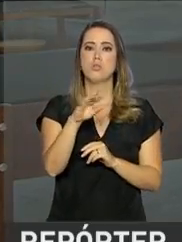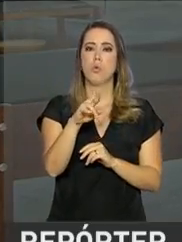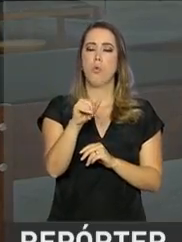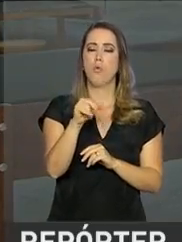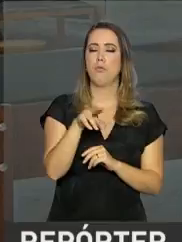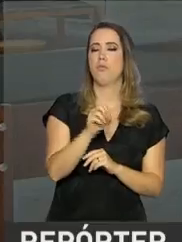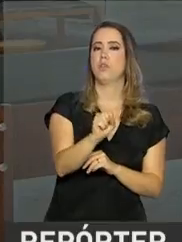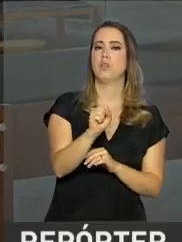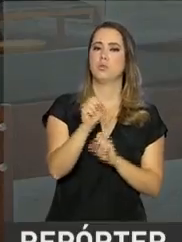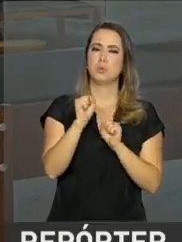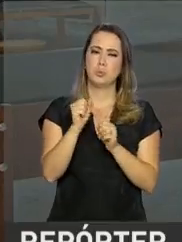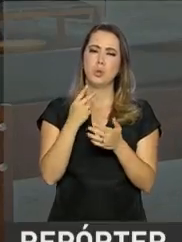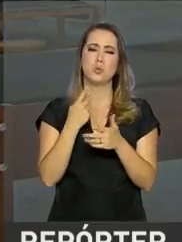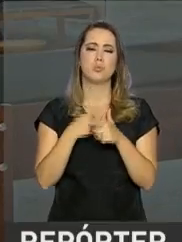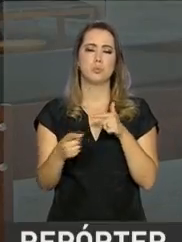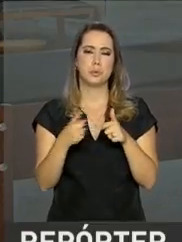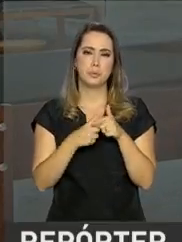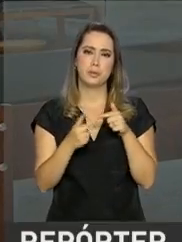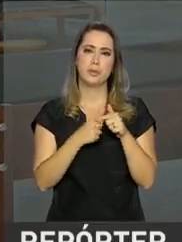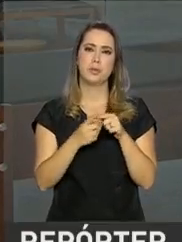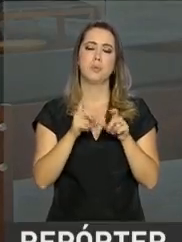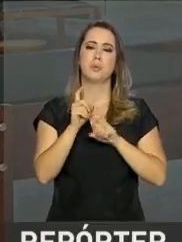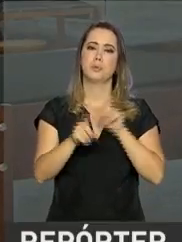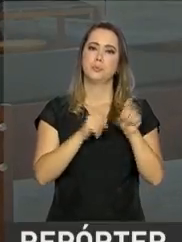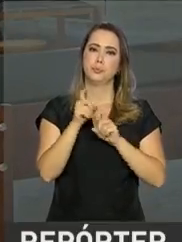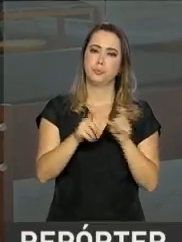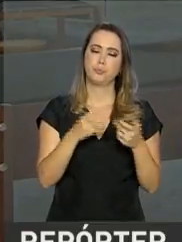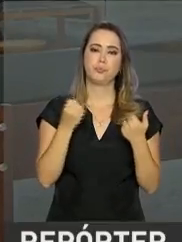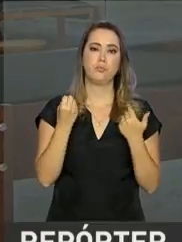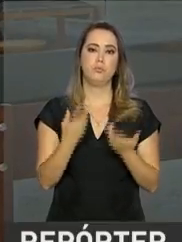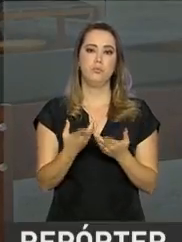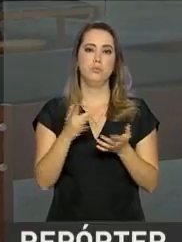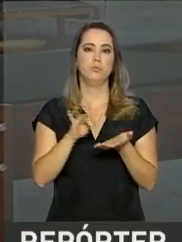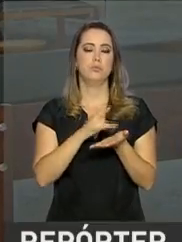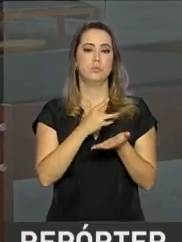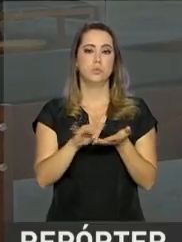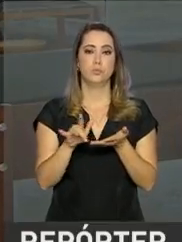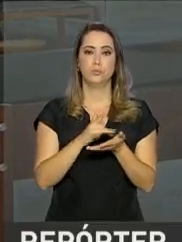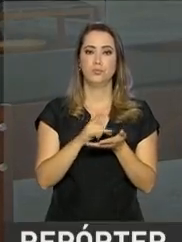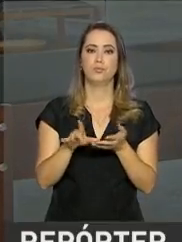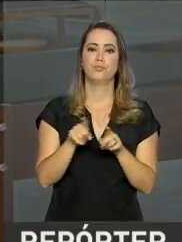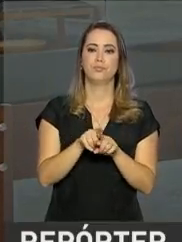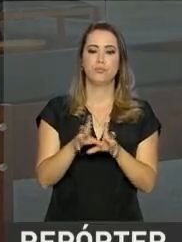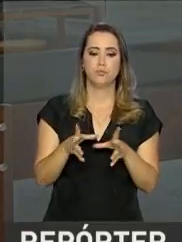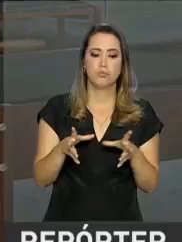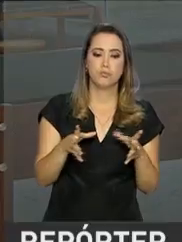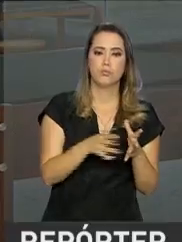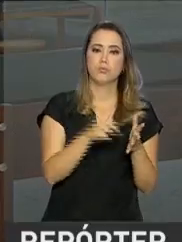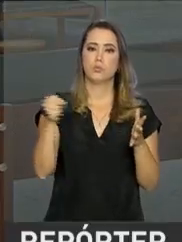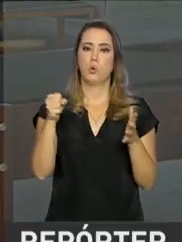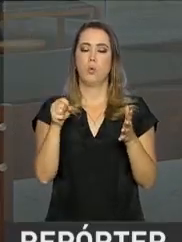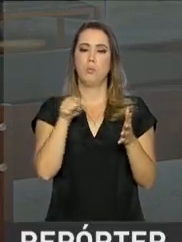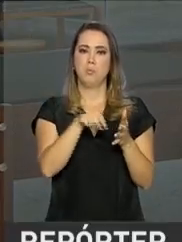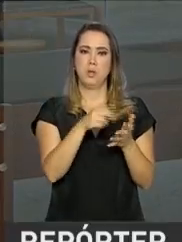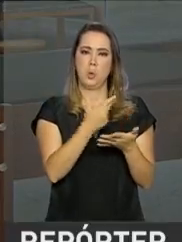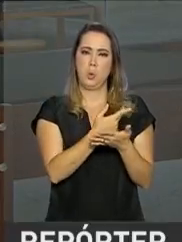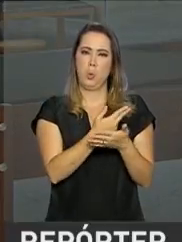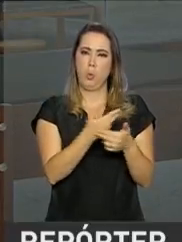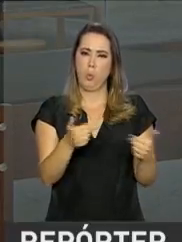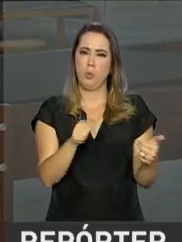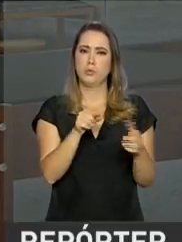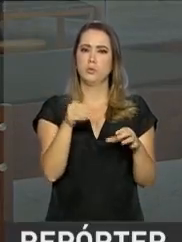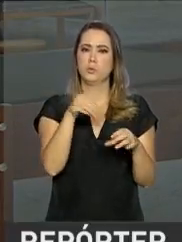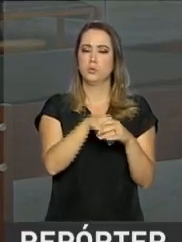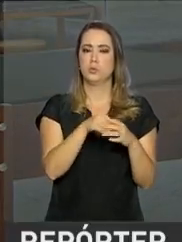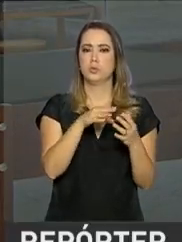o tablet e também pode conter softwares que podem capturar os dados bancários desses contribuintes